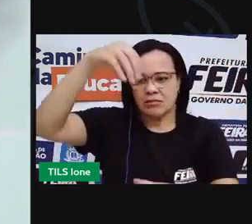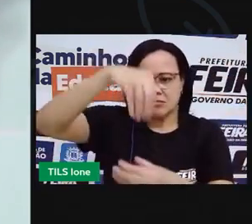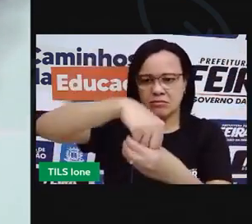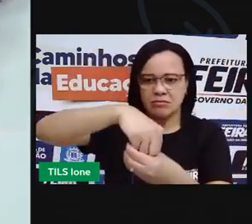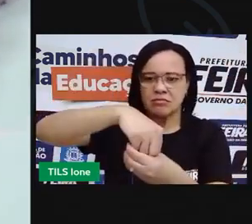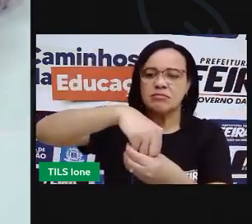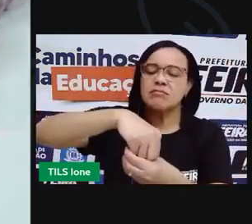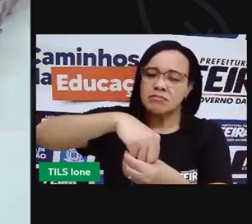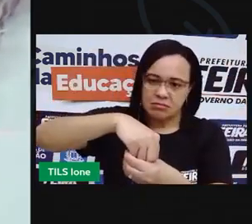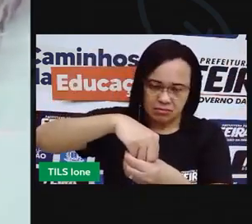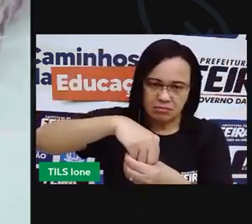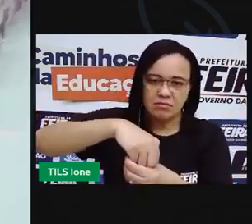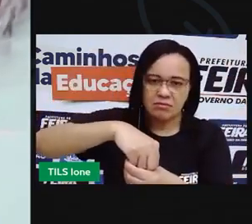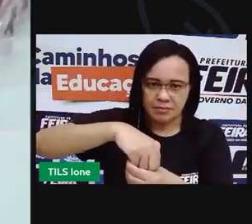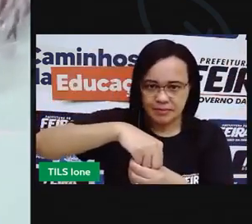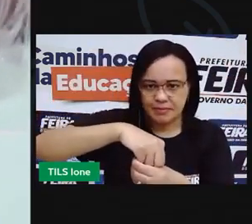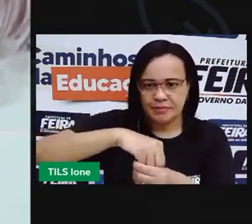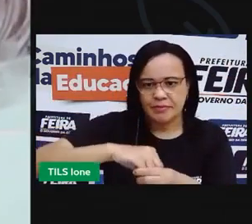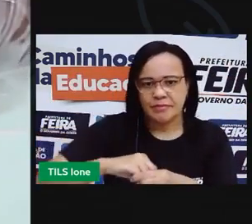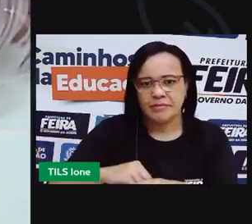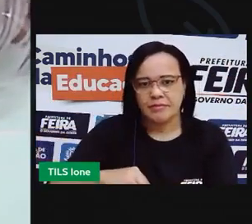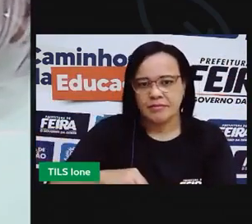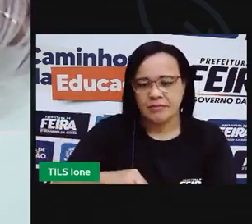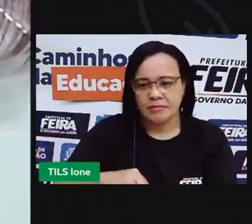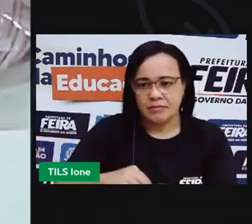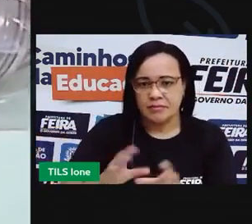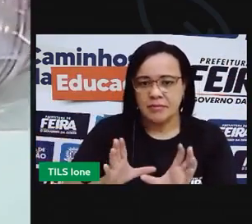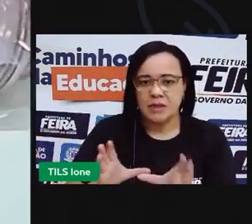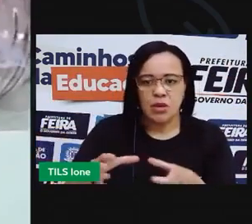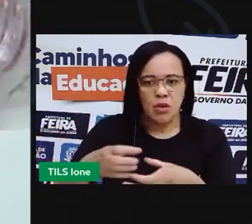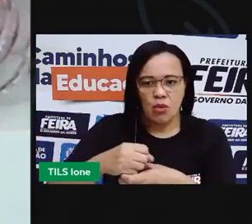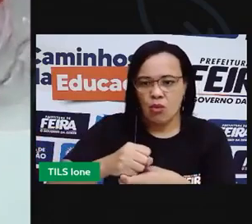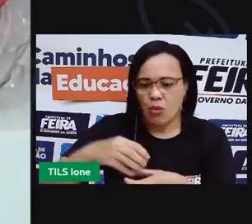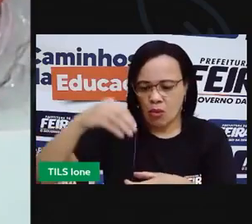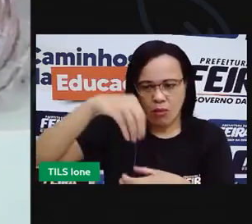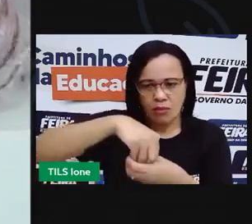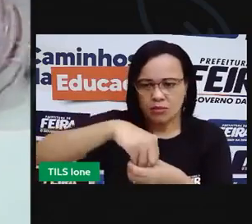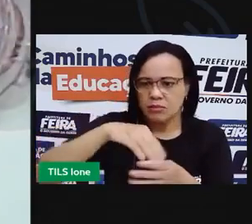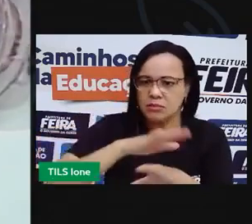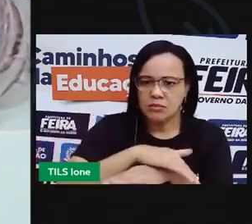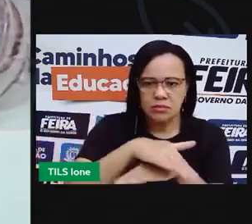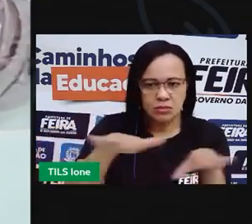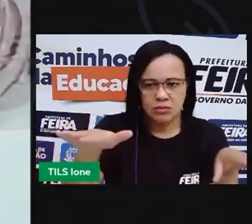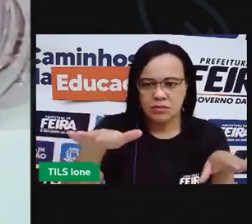aqui em cima para fechar vai encaixando